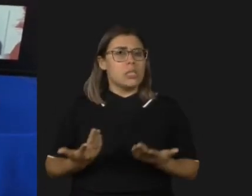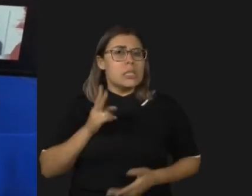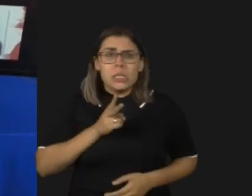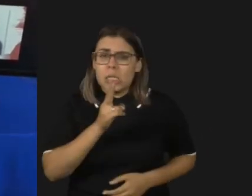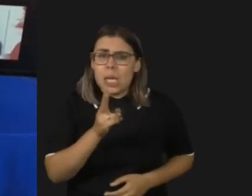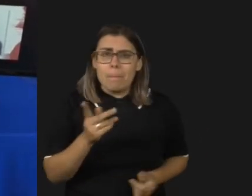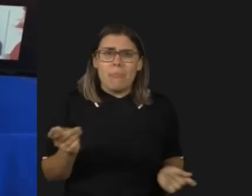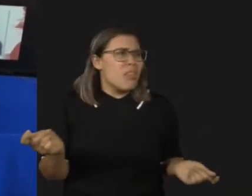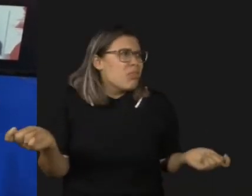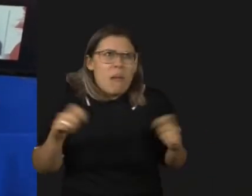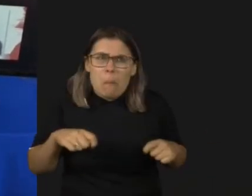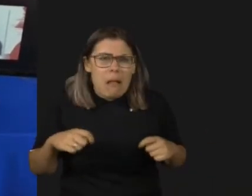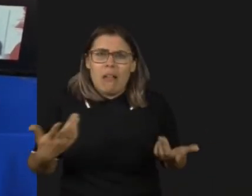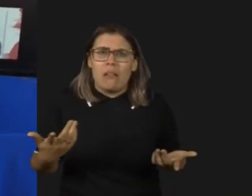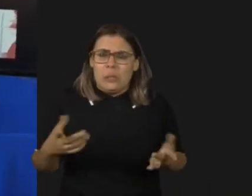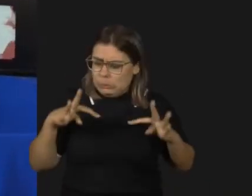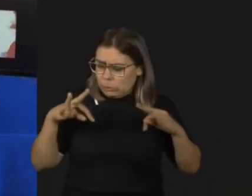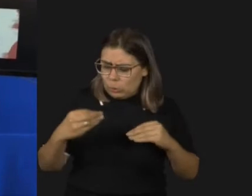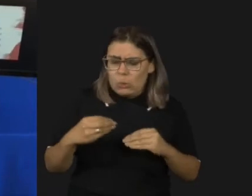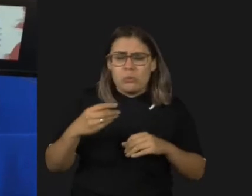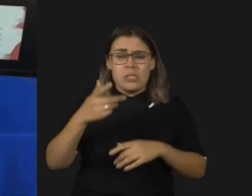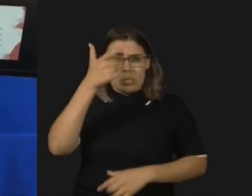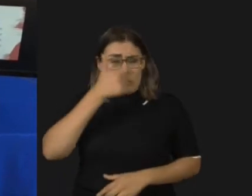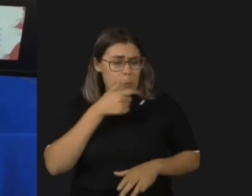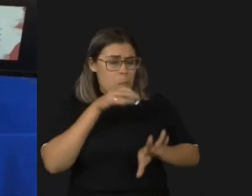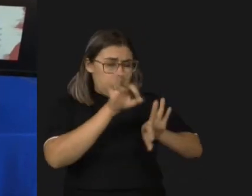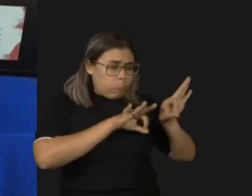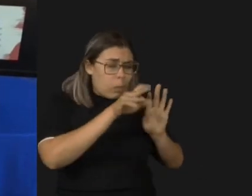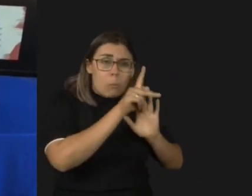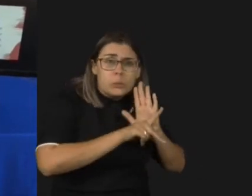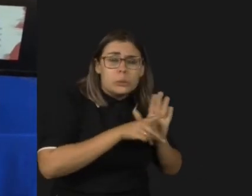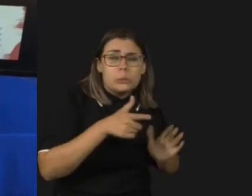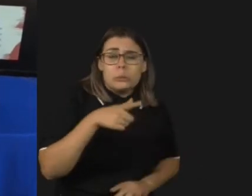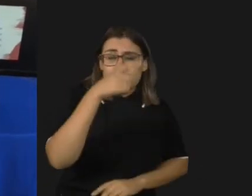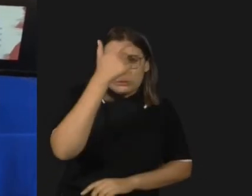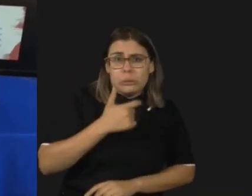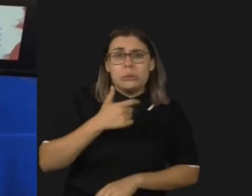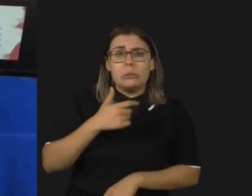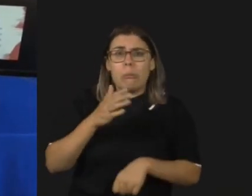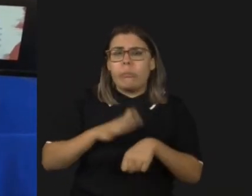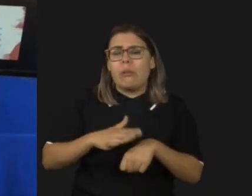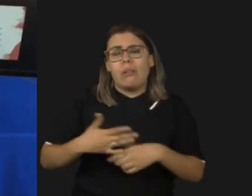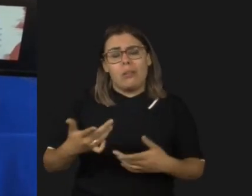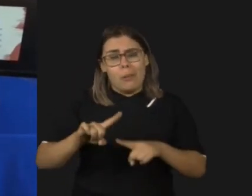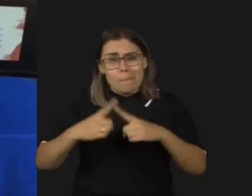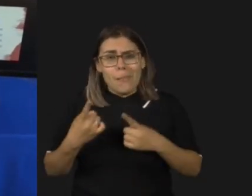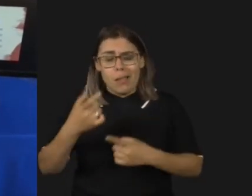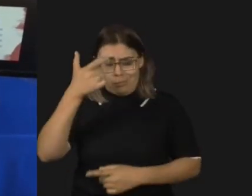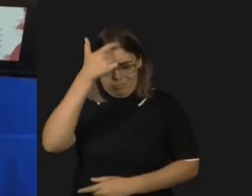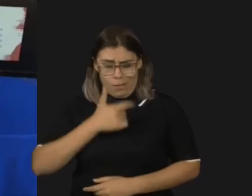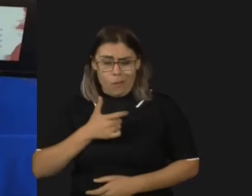minhas capacidades de projetos individuais. O transtorno do espectro autista, ele dificultou,